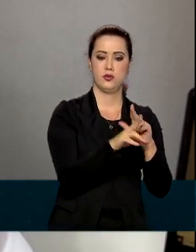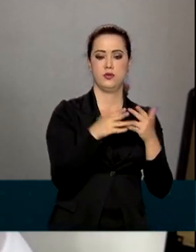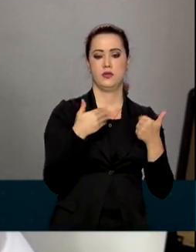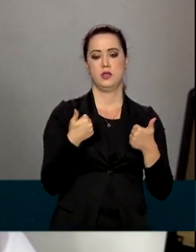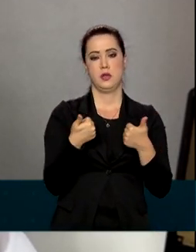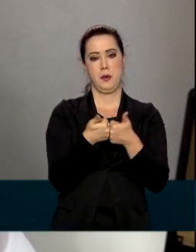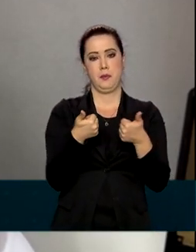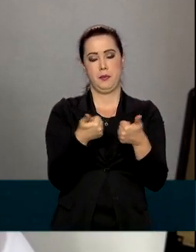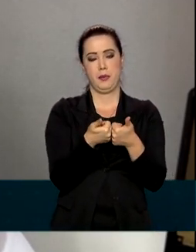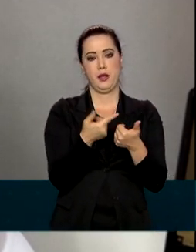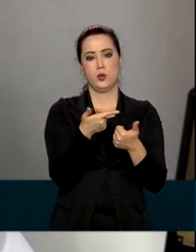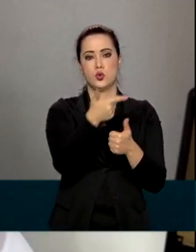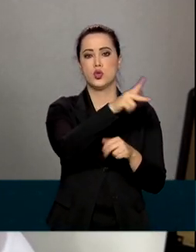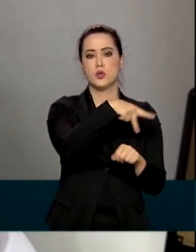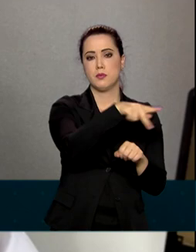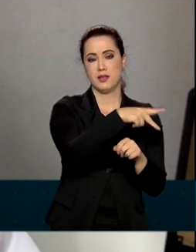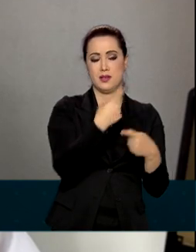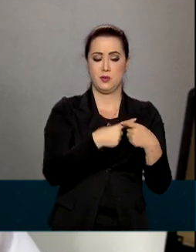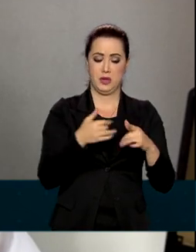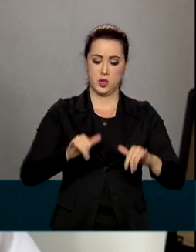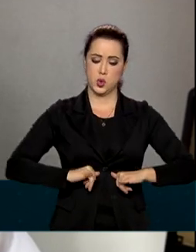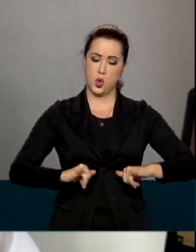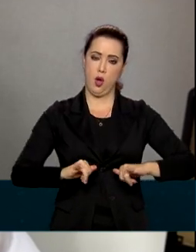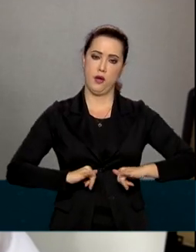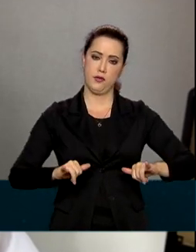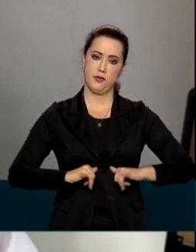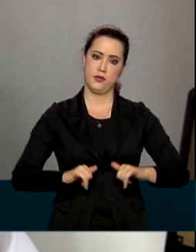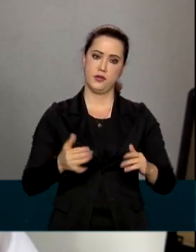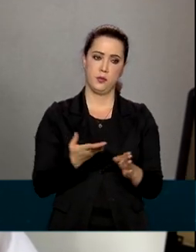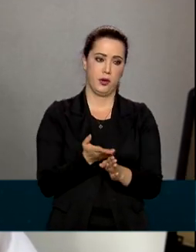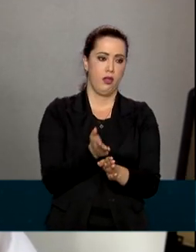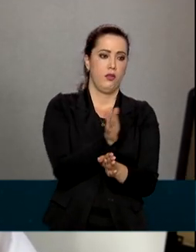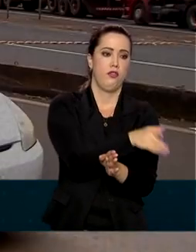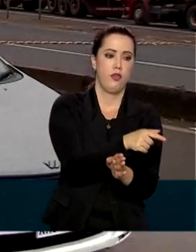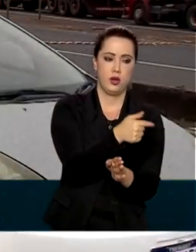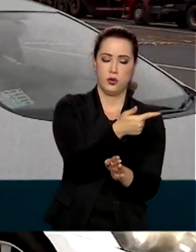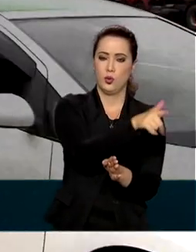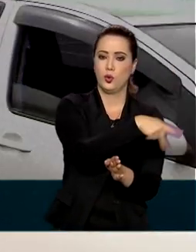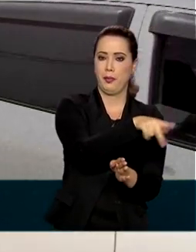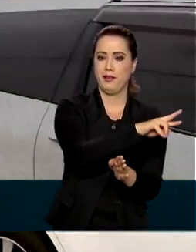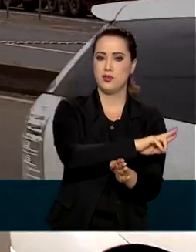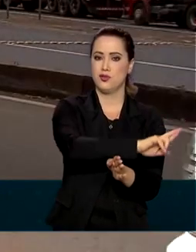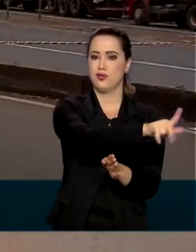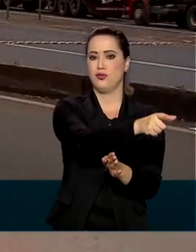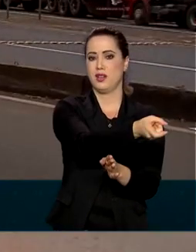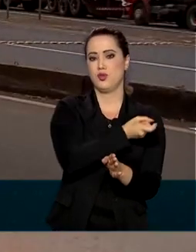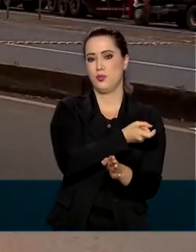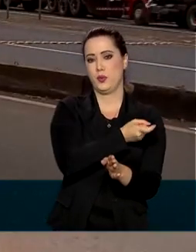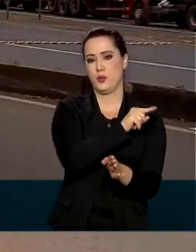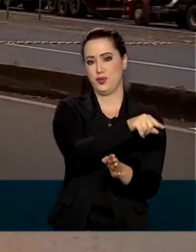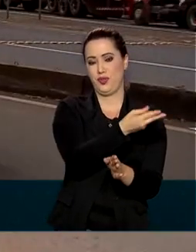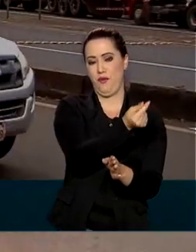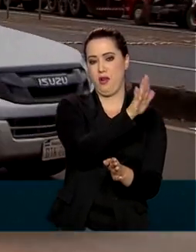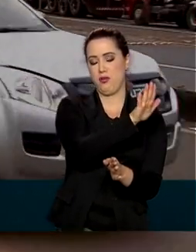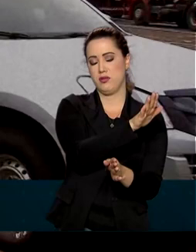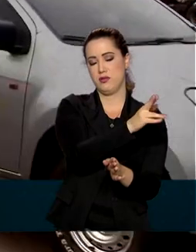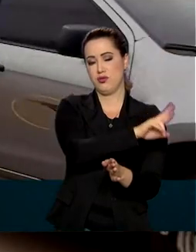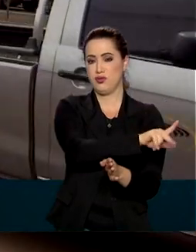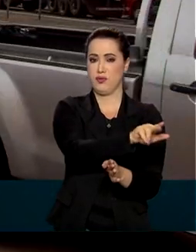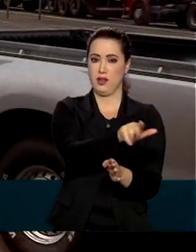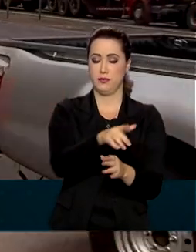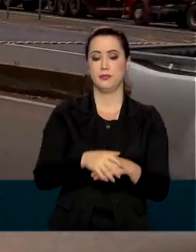municípios da faixa de fronteira que tanto sofrem com a concorrência desleal muitas vezes. Para reduzir as desigualdades sociais e